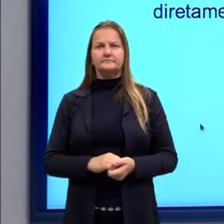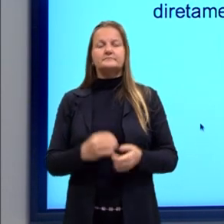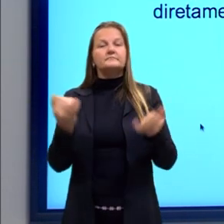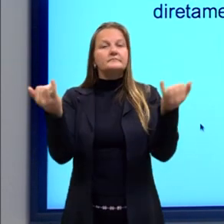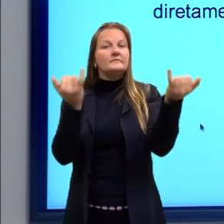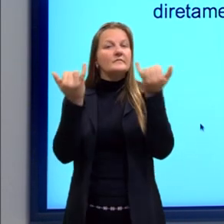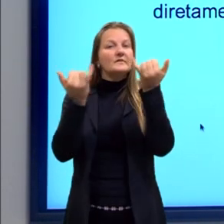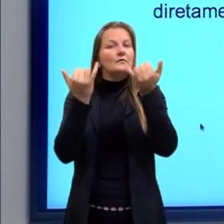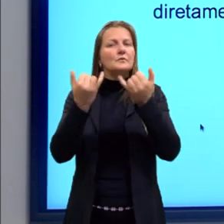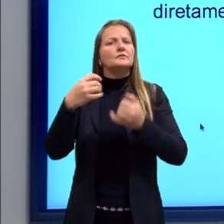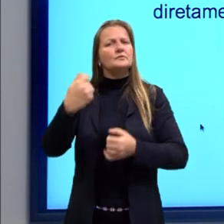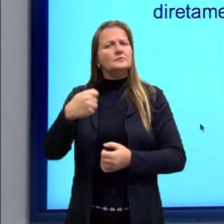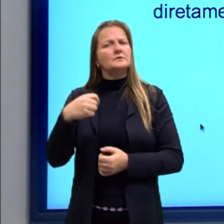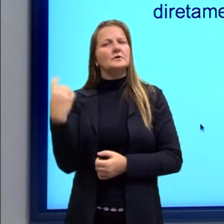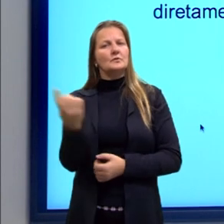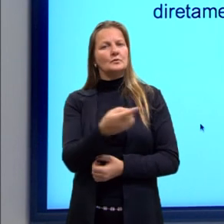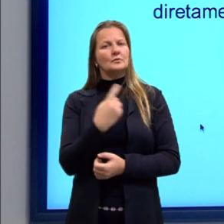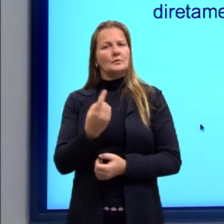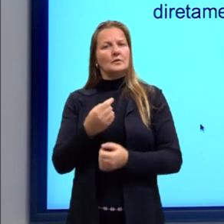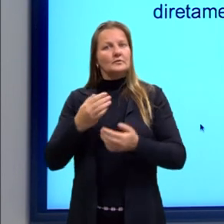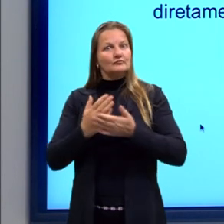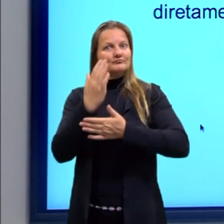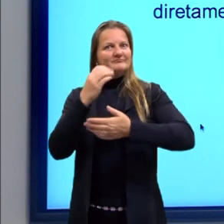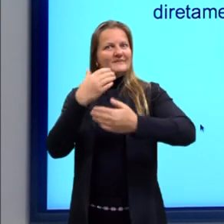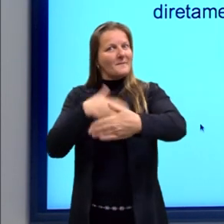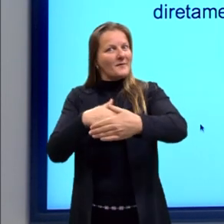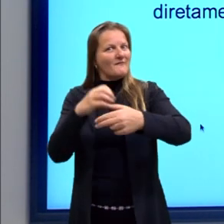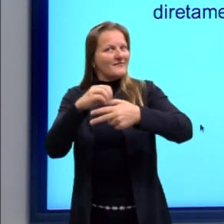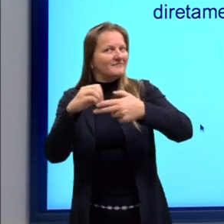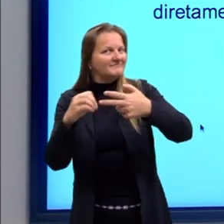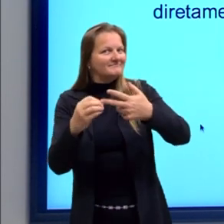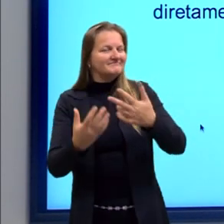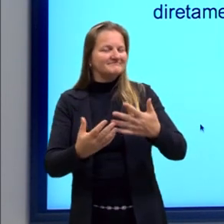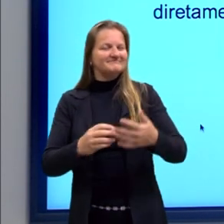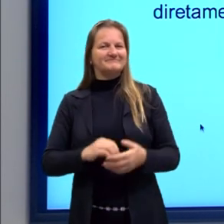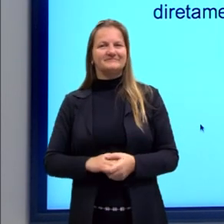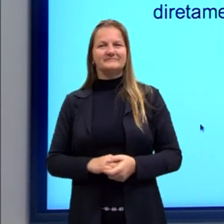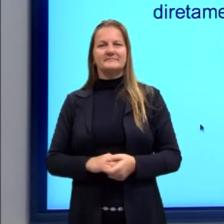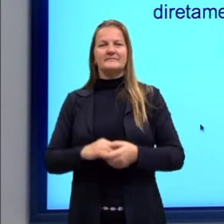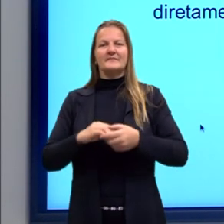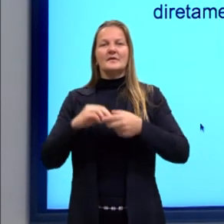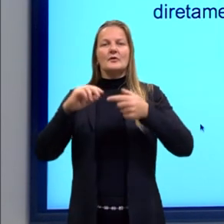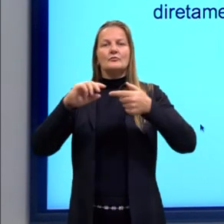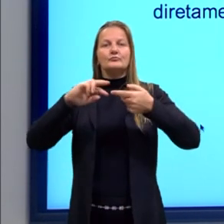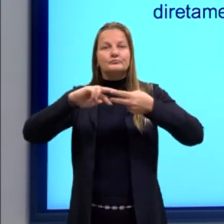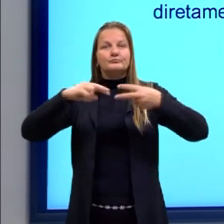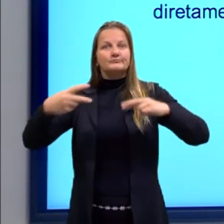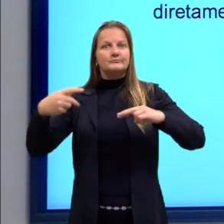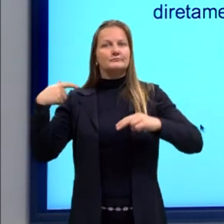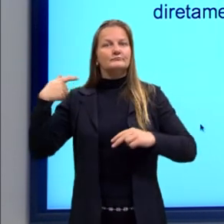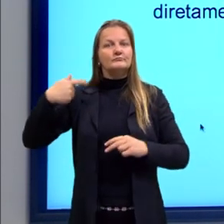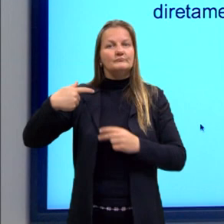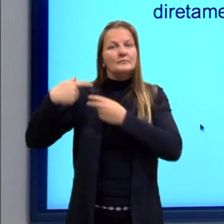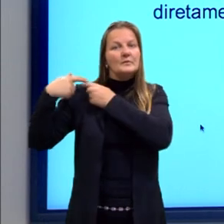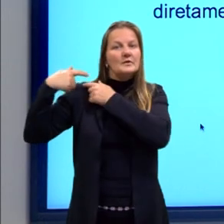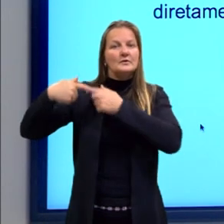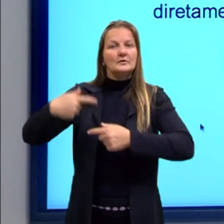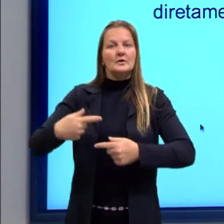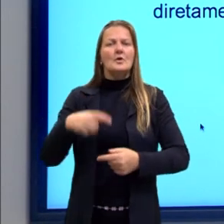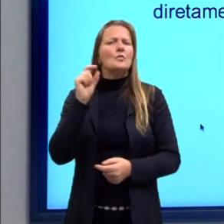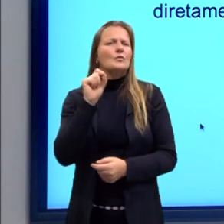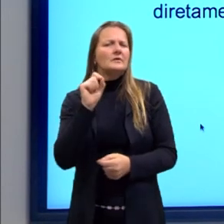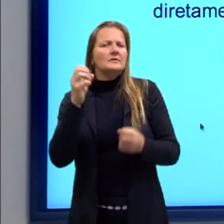informações necessárias para mandar bem no Enem, na prova do Enem. Hereditariedade. A